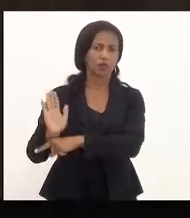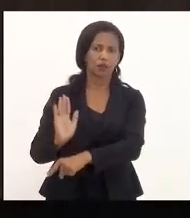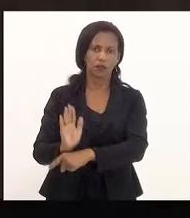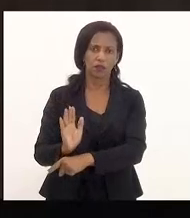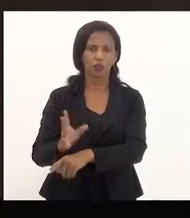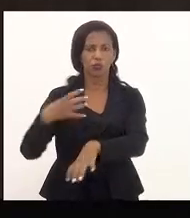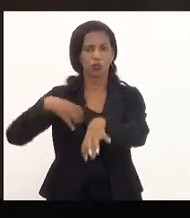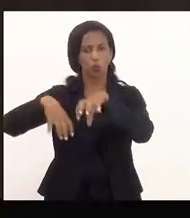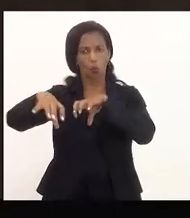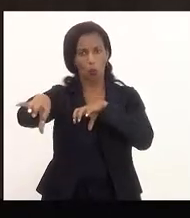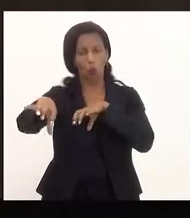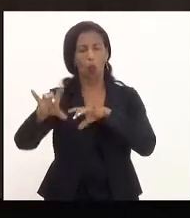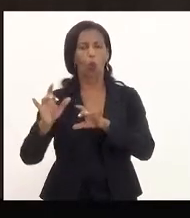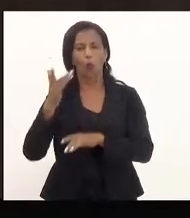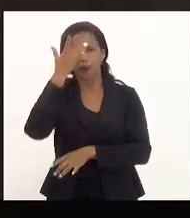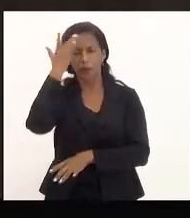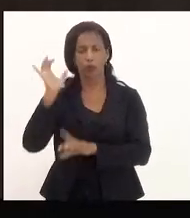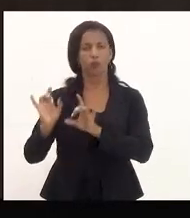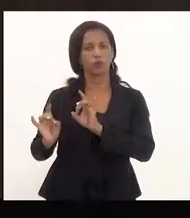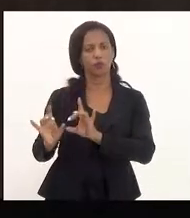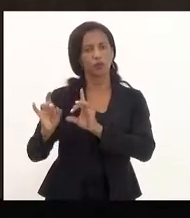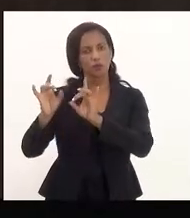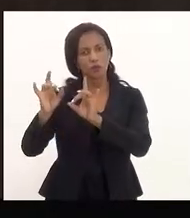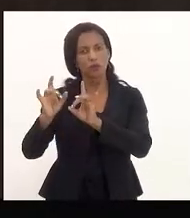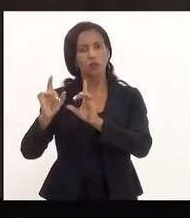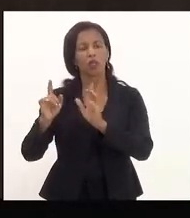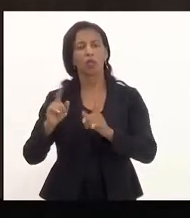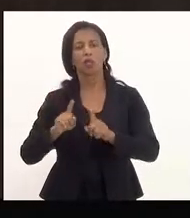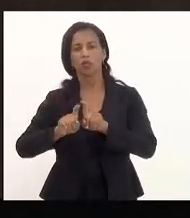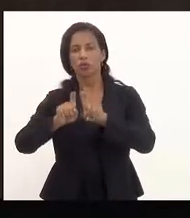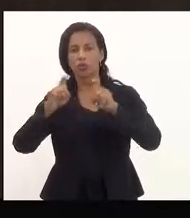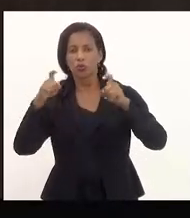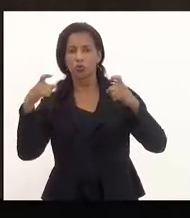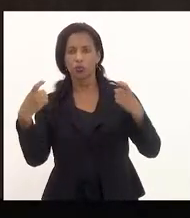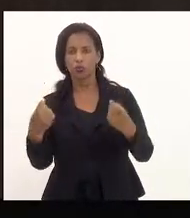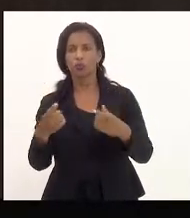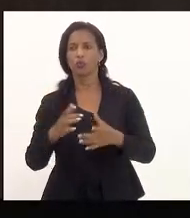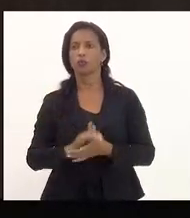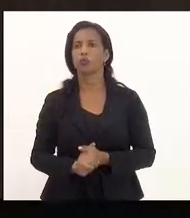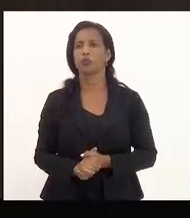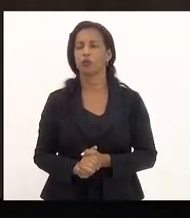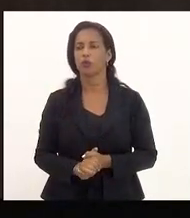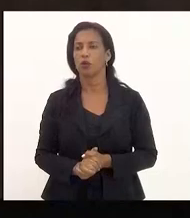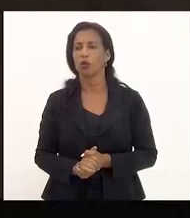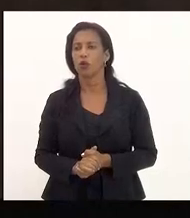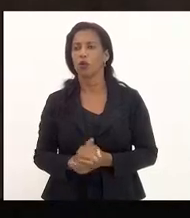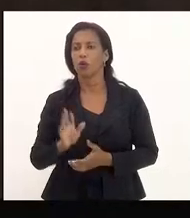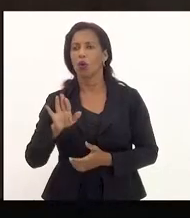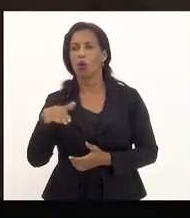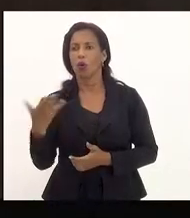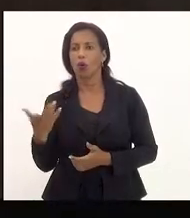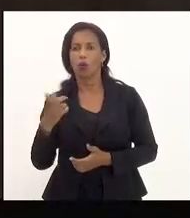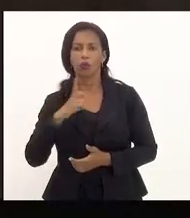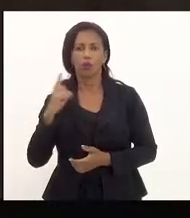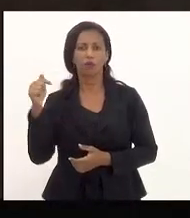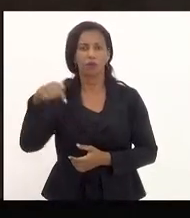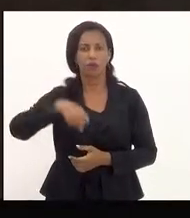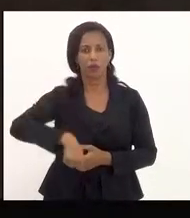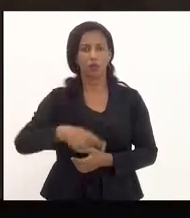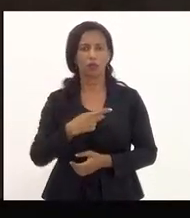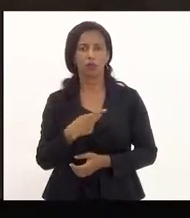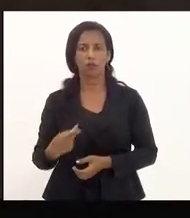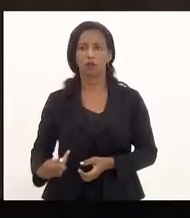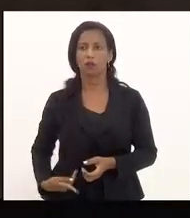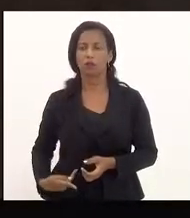online com especialistas em ginecologia e obstetrícia. A gente teve aqui, senhor presidente,